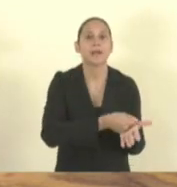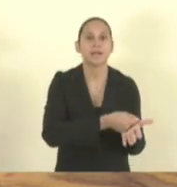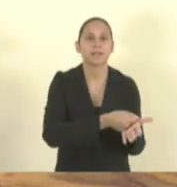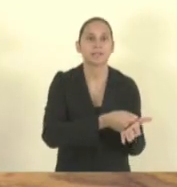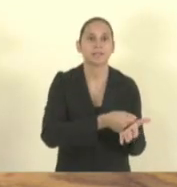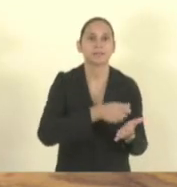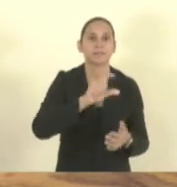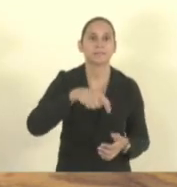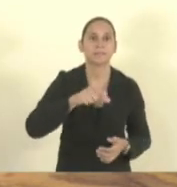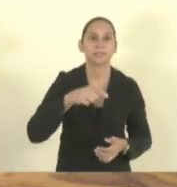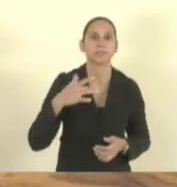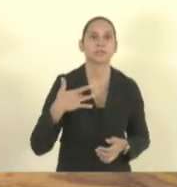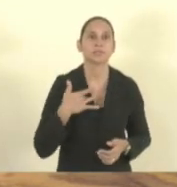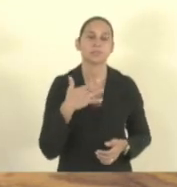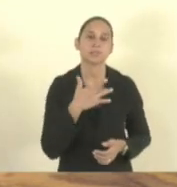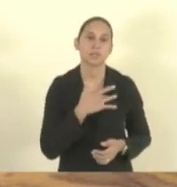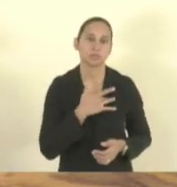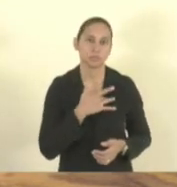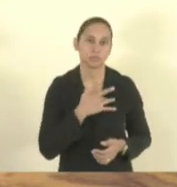Deixa de comer.